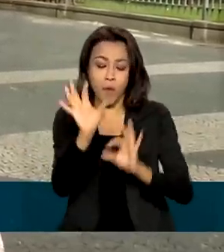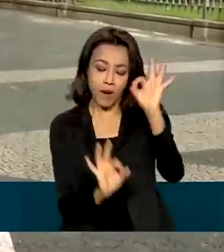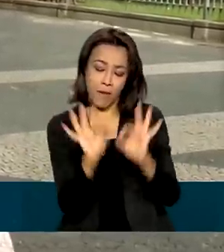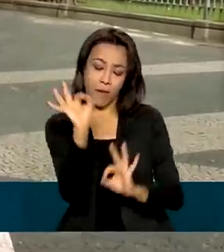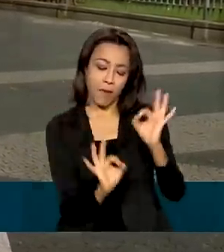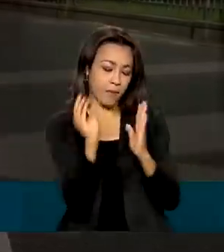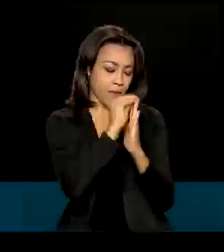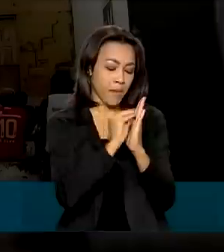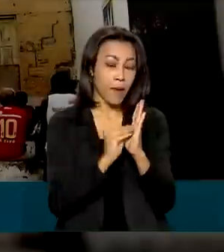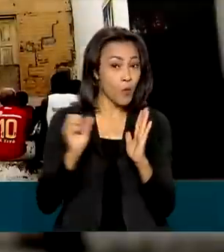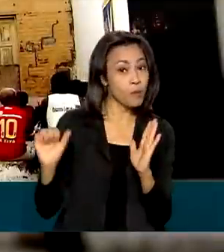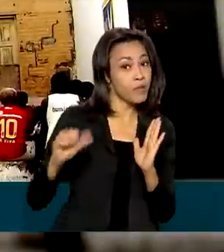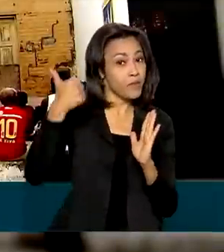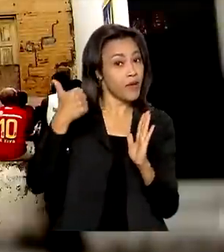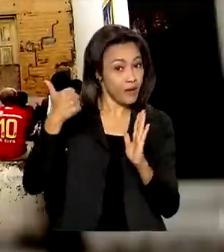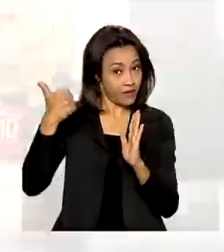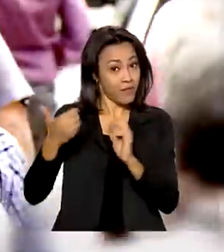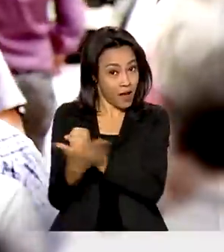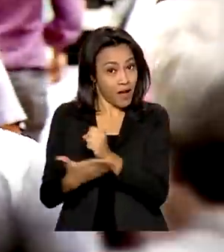você ter informação.